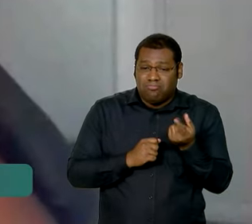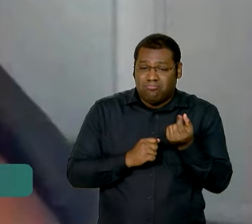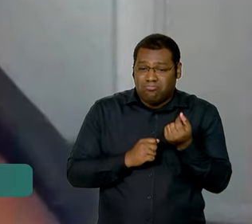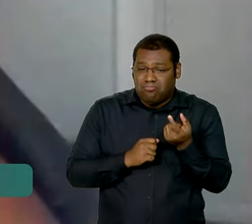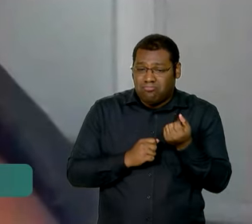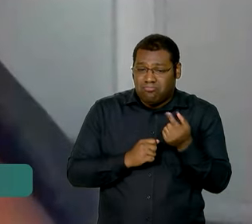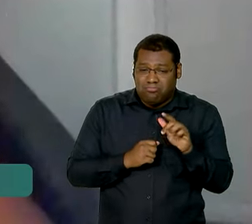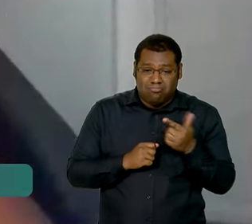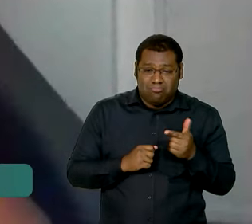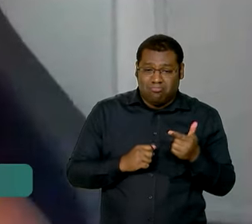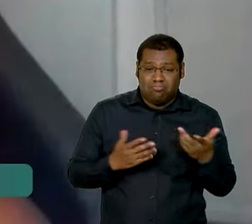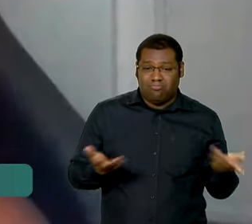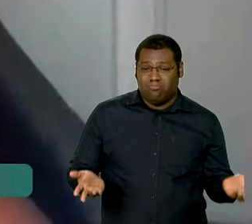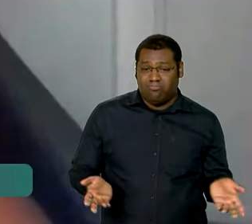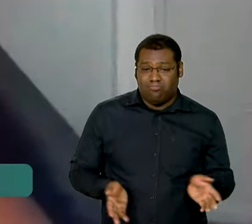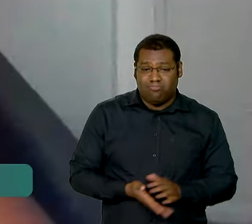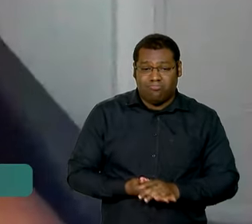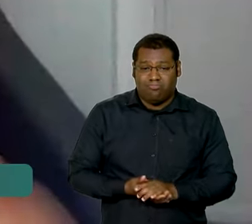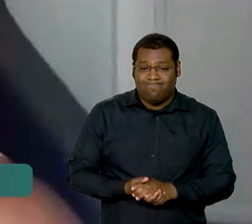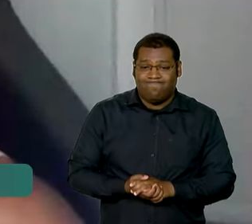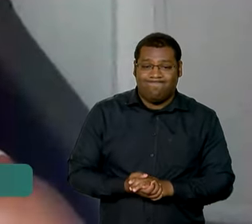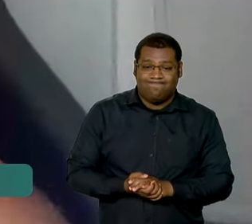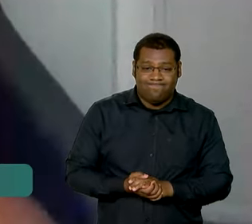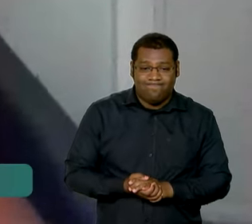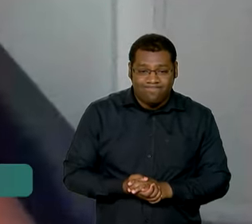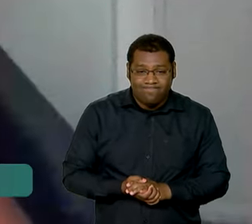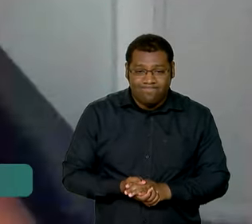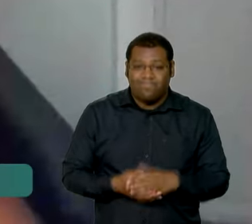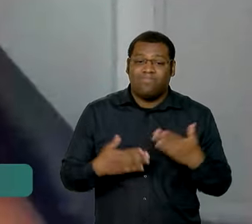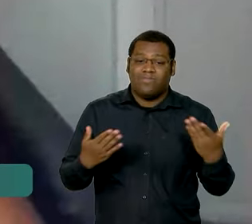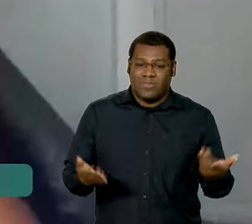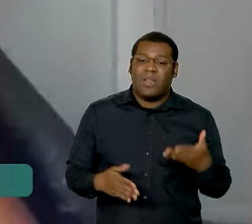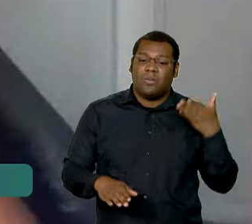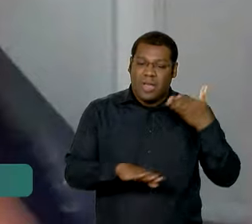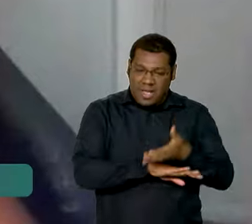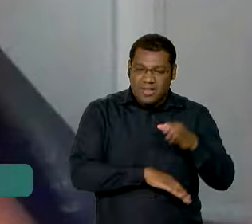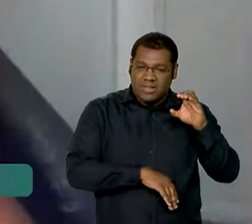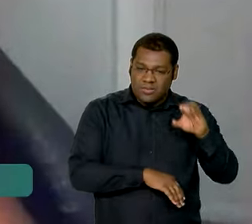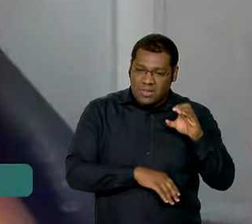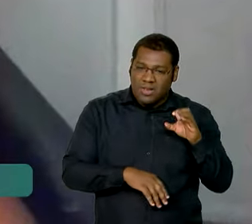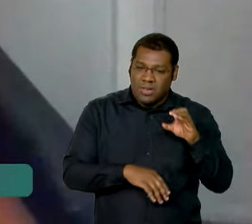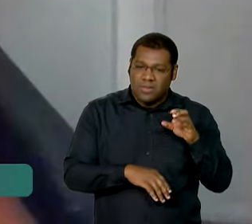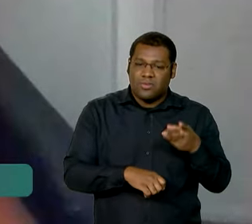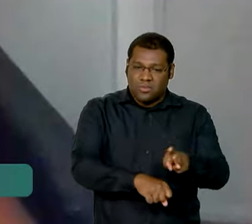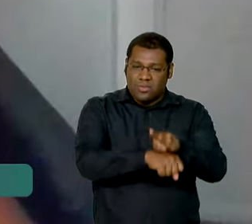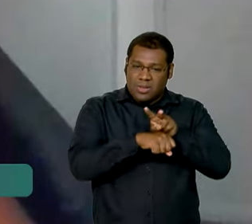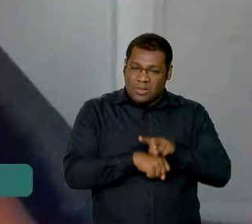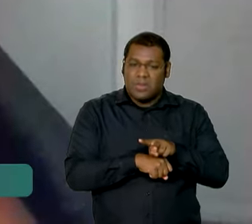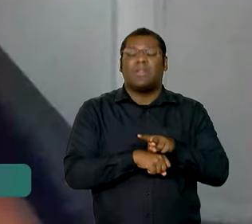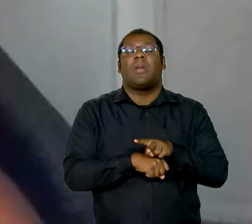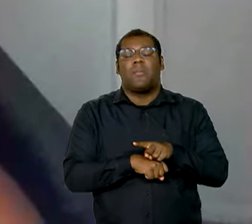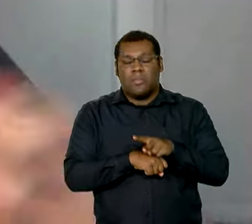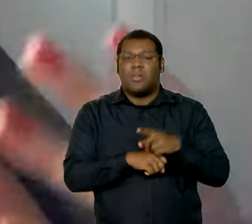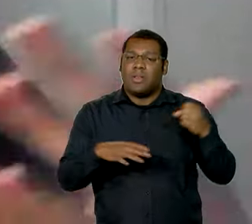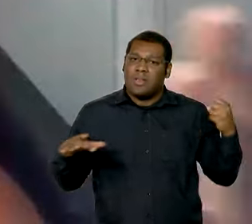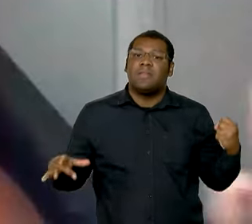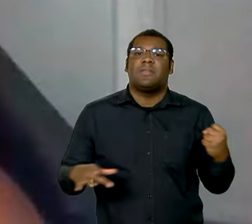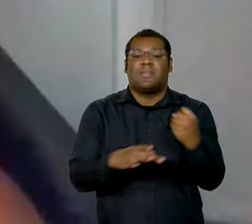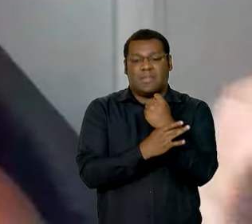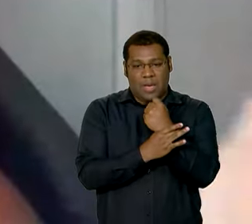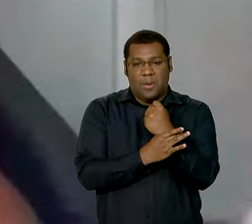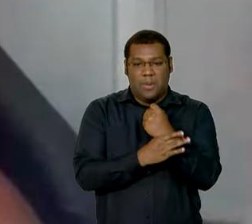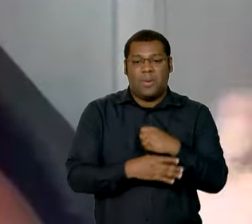maioria dos clientes da empresa foi. Então, é uma garantia, é talvez um passo a mais, é um